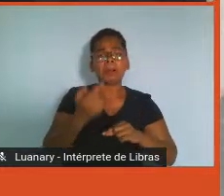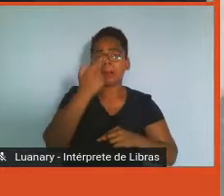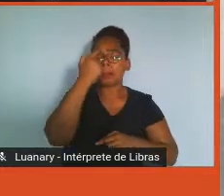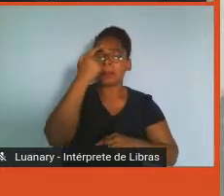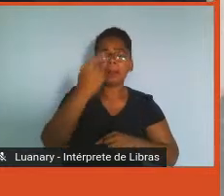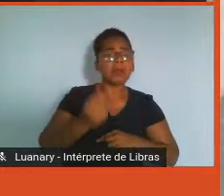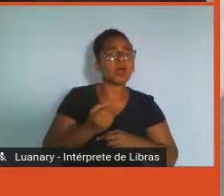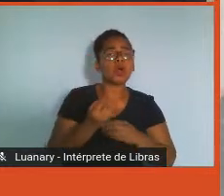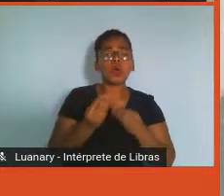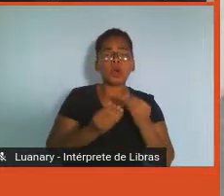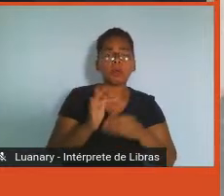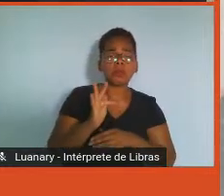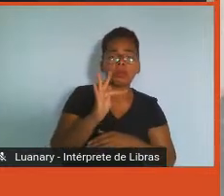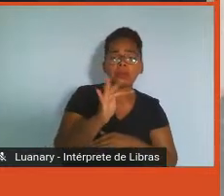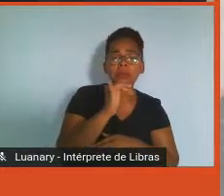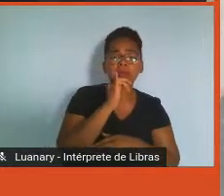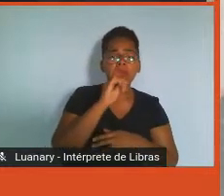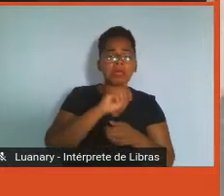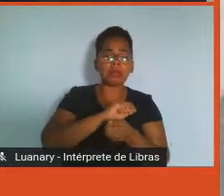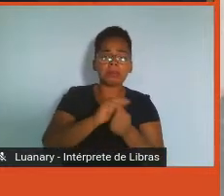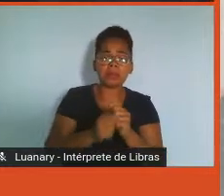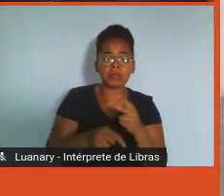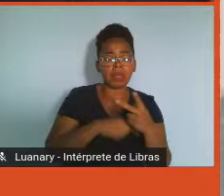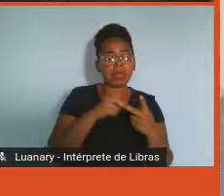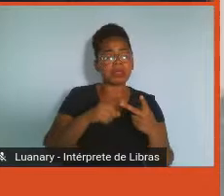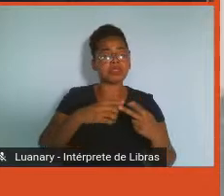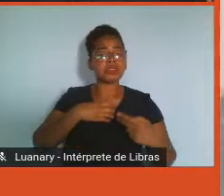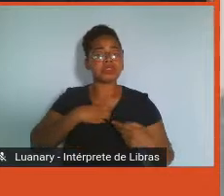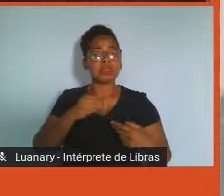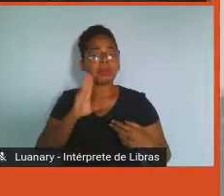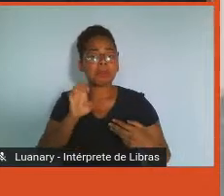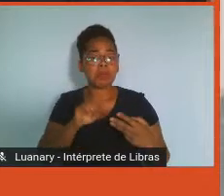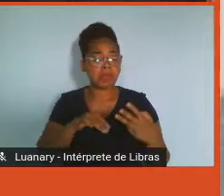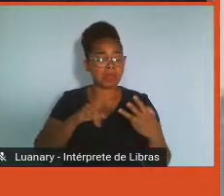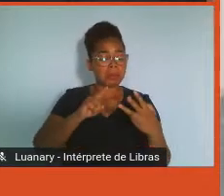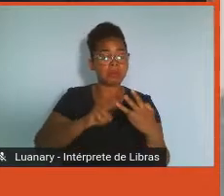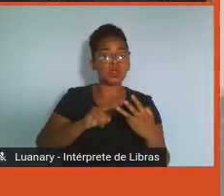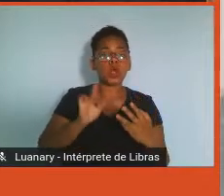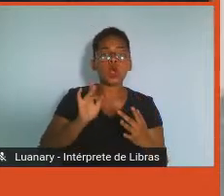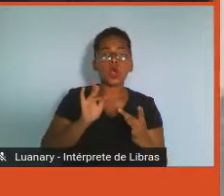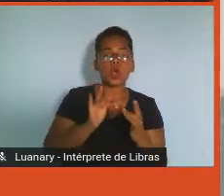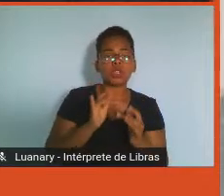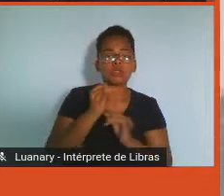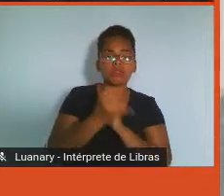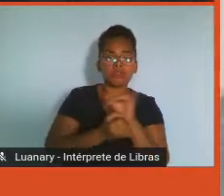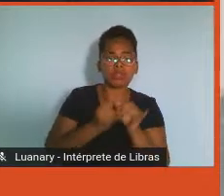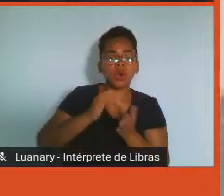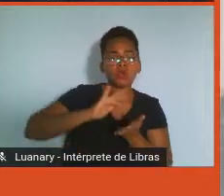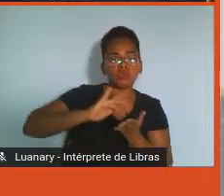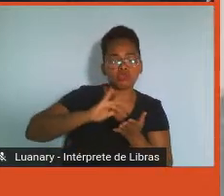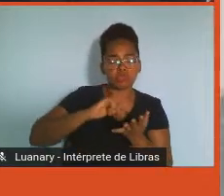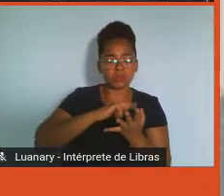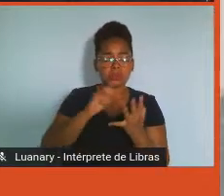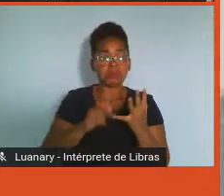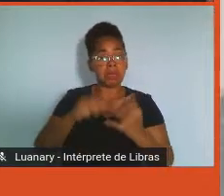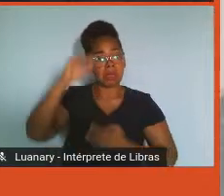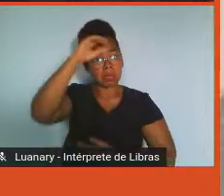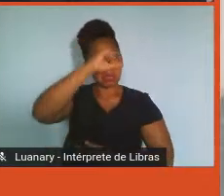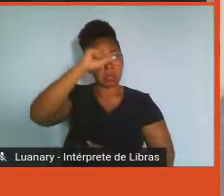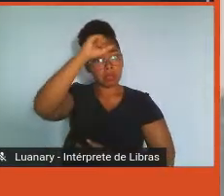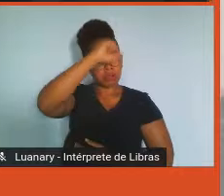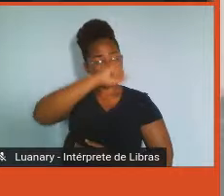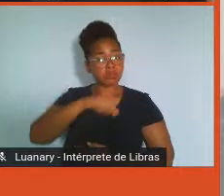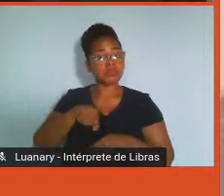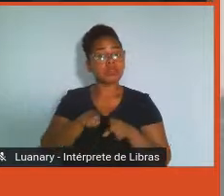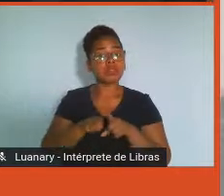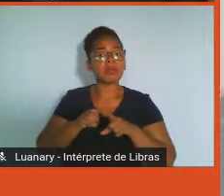bem-estar, conectividade digital, aprendizagem contínua, atitude positiva e comunicação